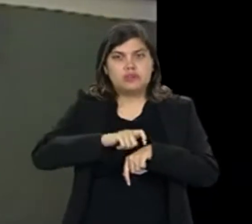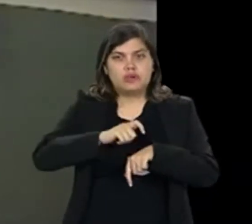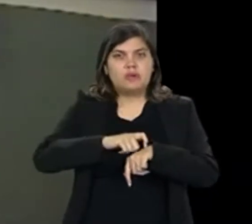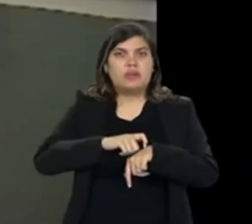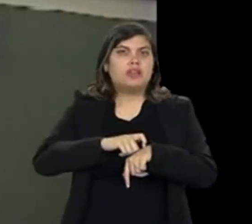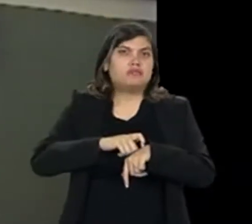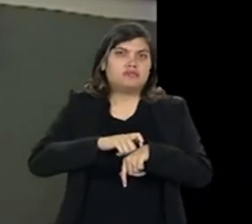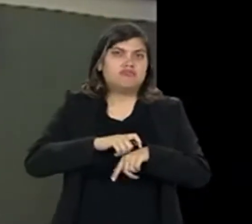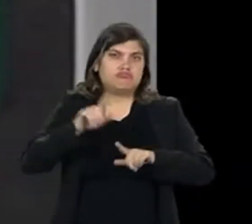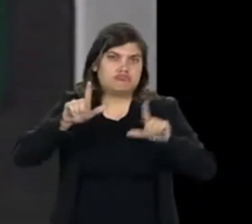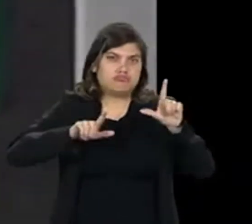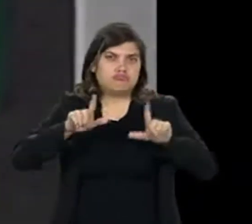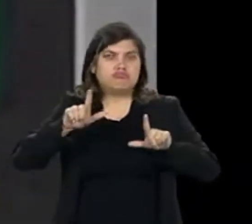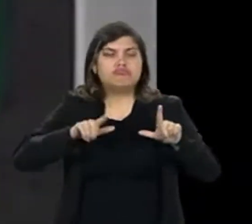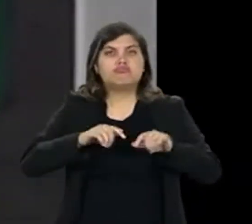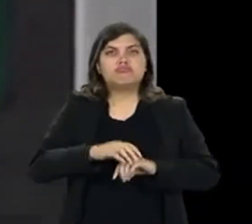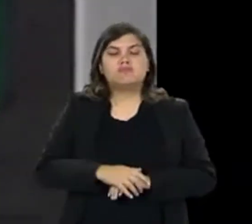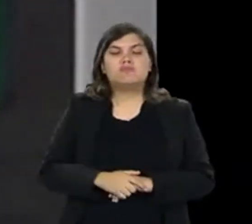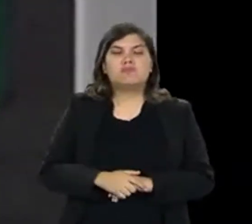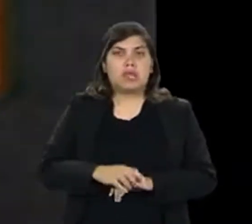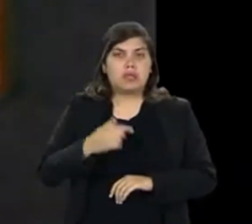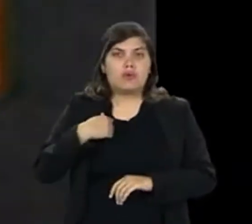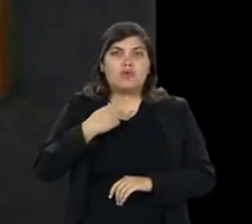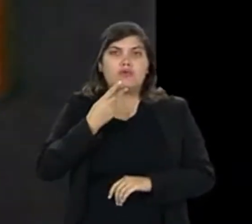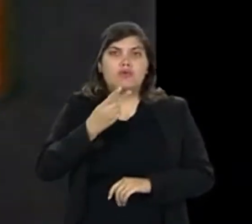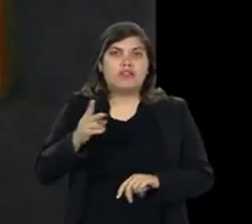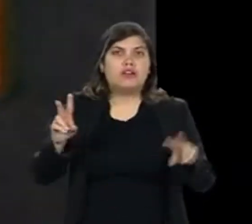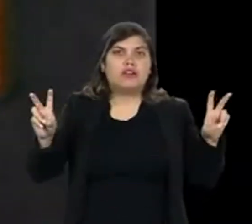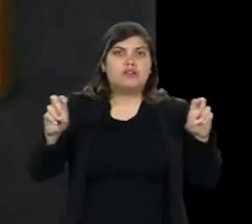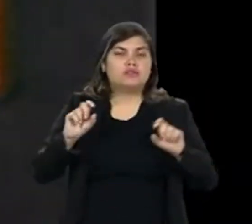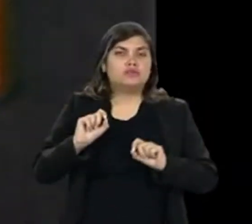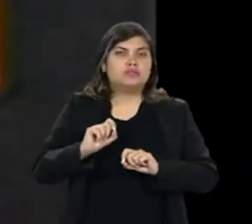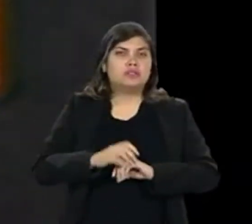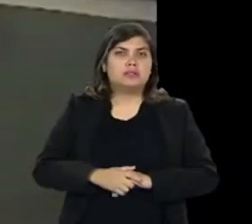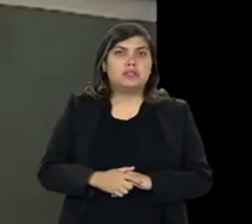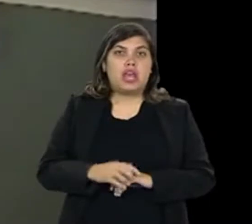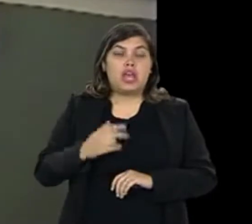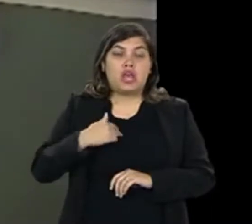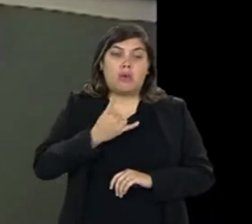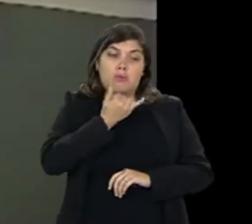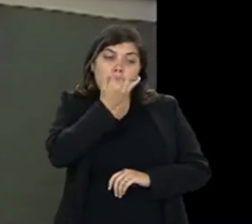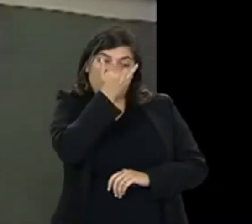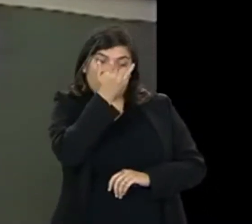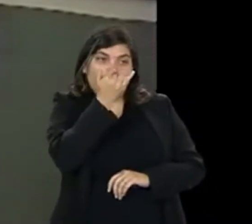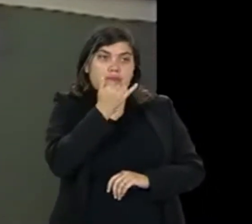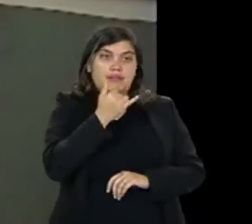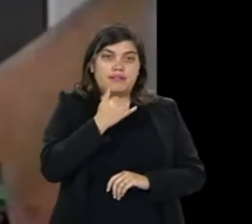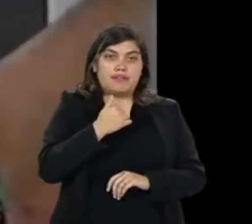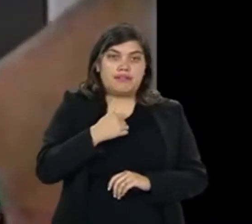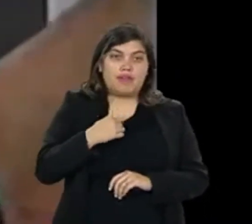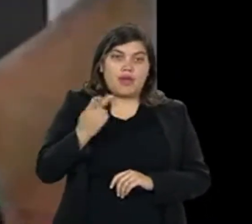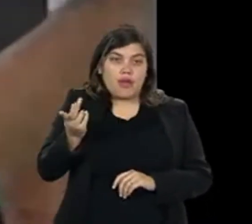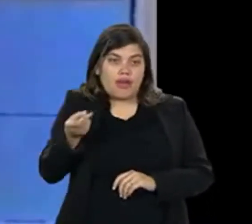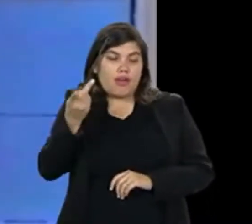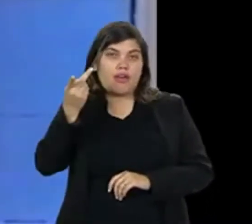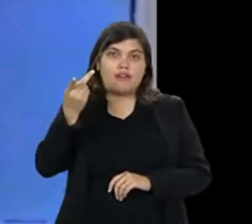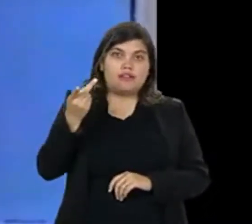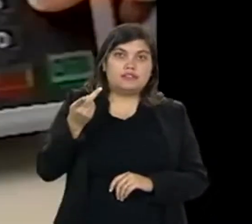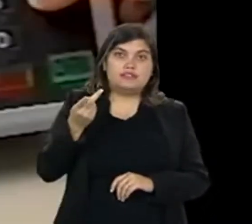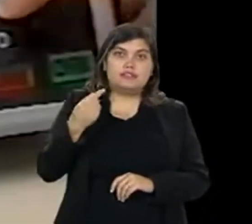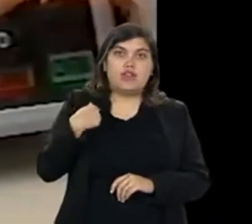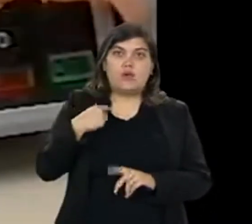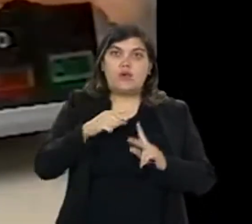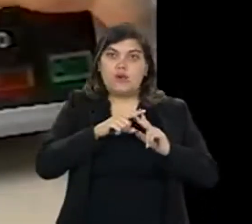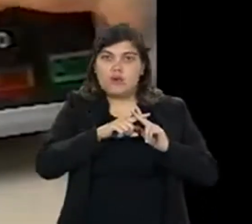para o momento do VT, que eu dizia, ah, eu me enganei, levava um... Eu me